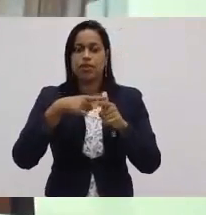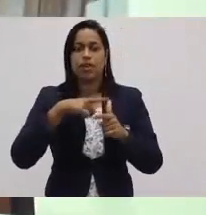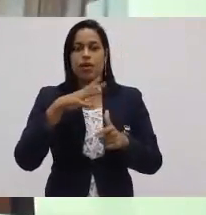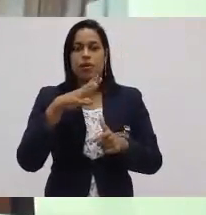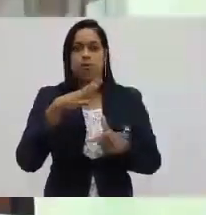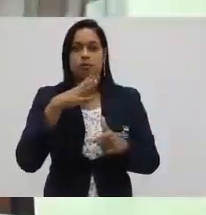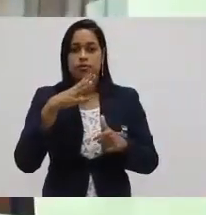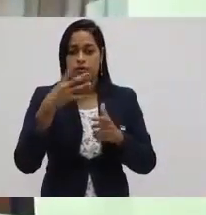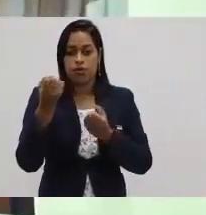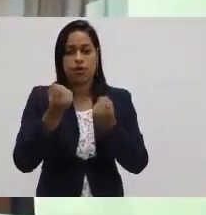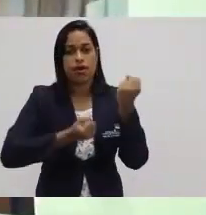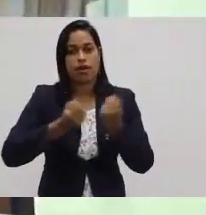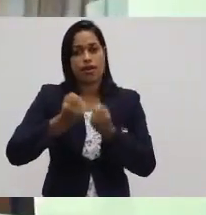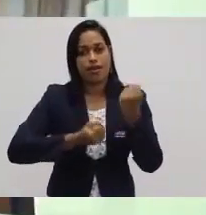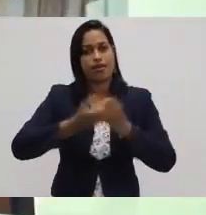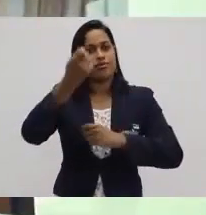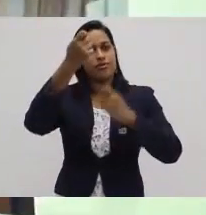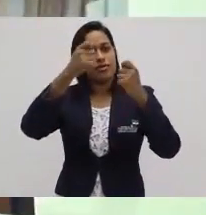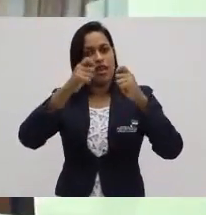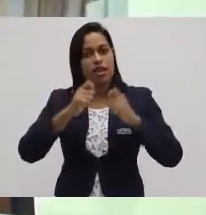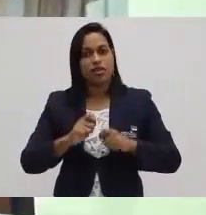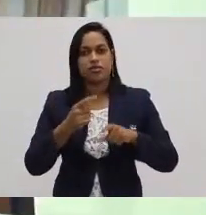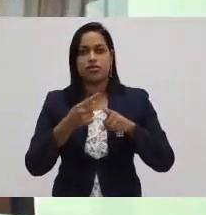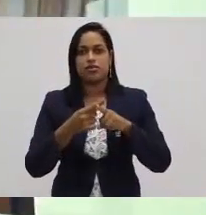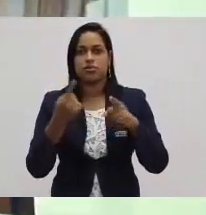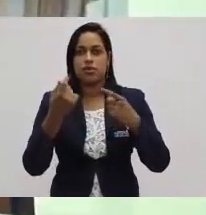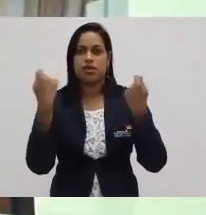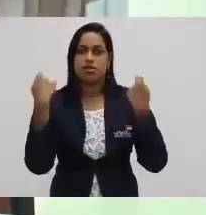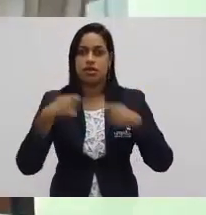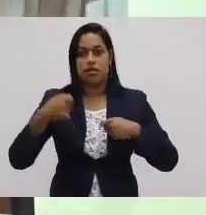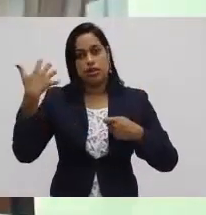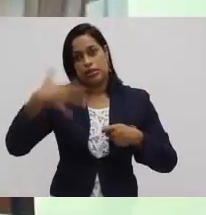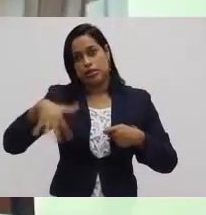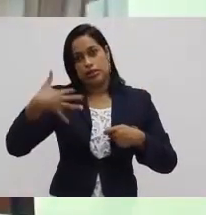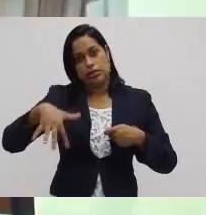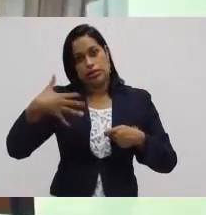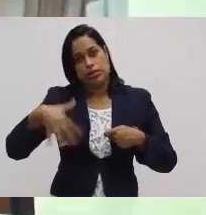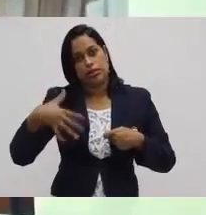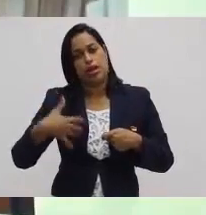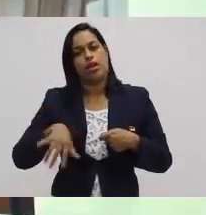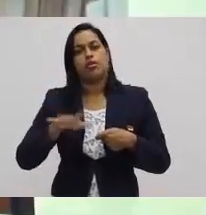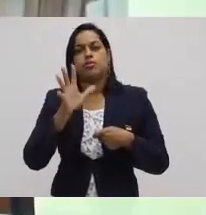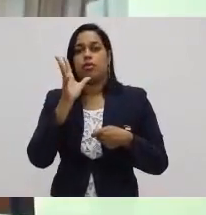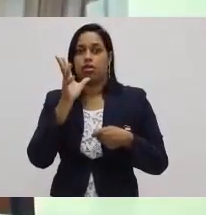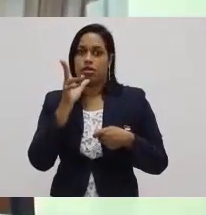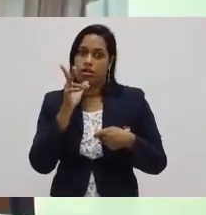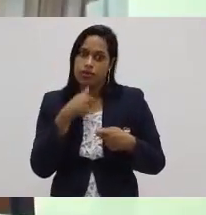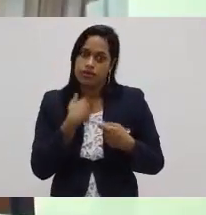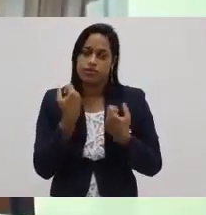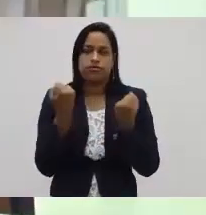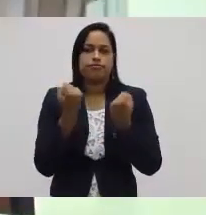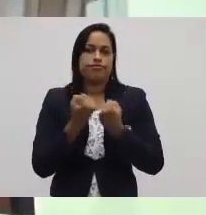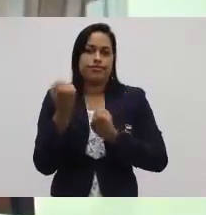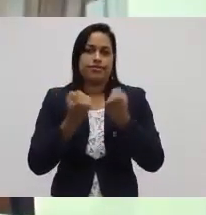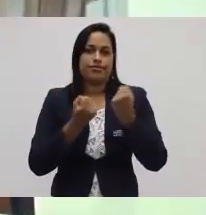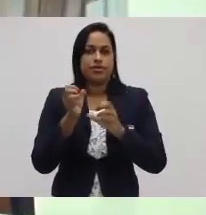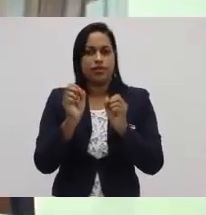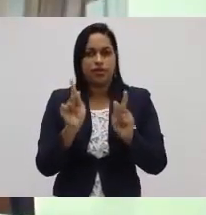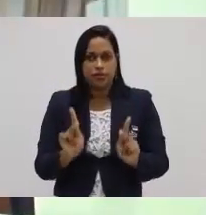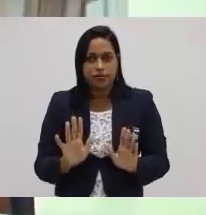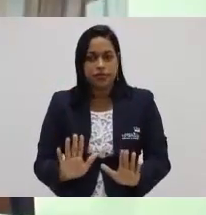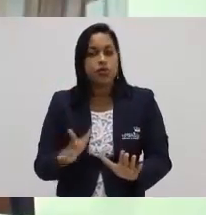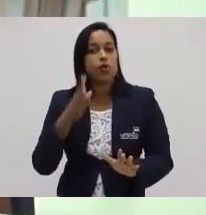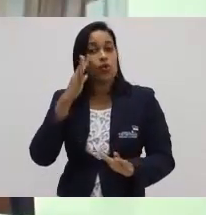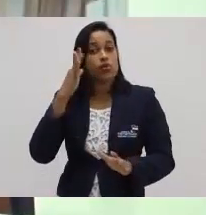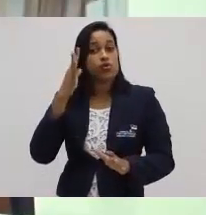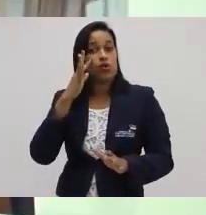carro artesanal. Só que esse carro, por ser artesanal, ele era mais caro, demorava mais tempo para fazer. E o sonho que o Ford